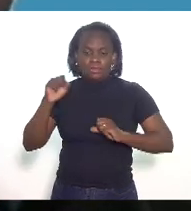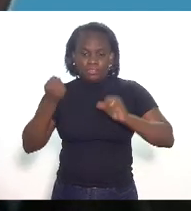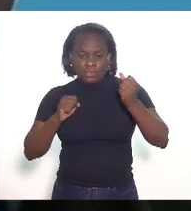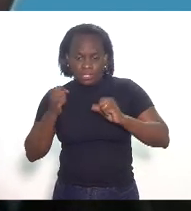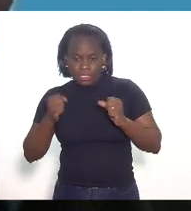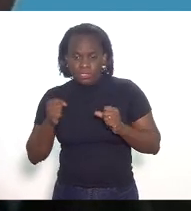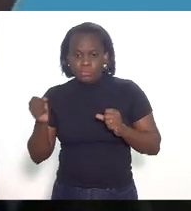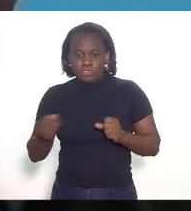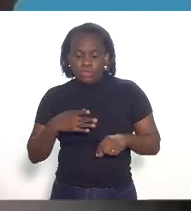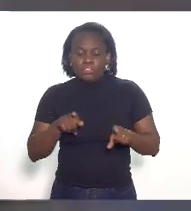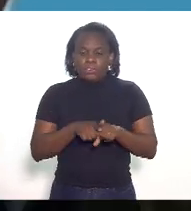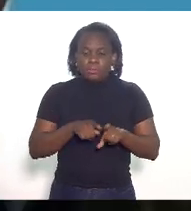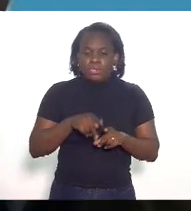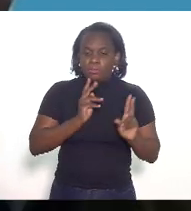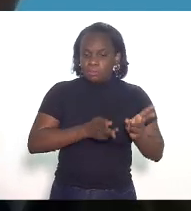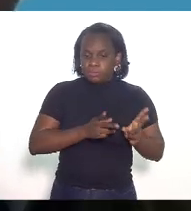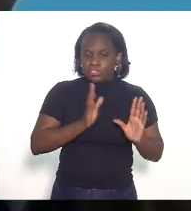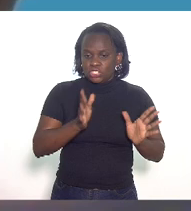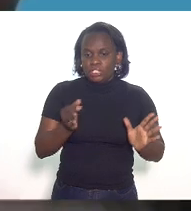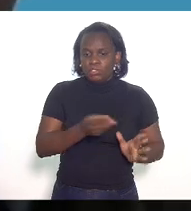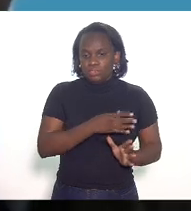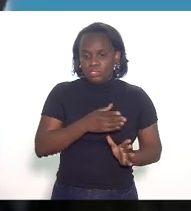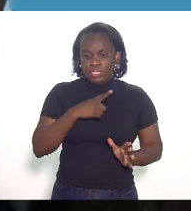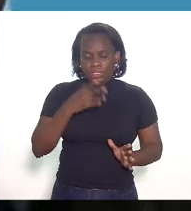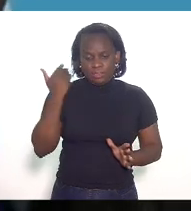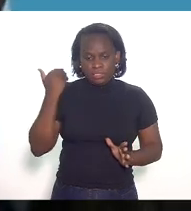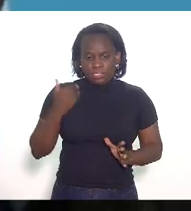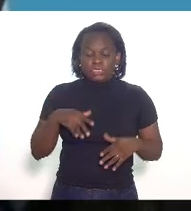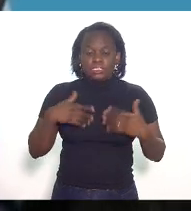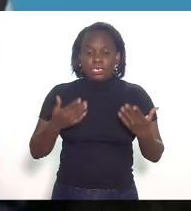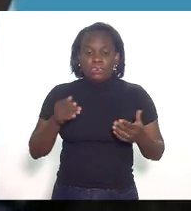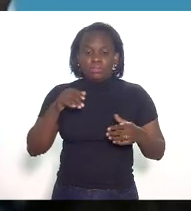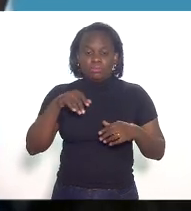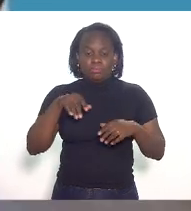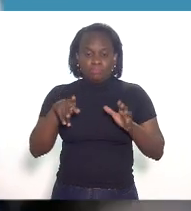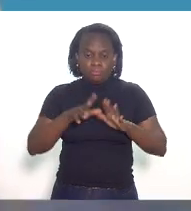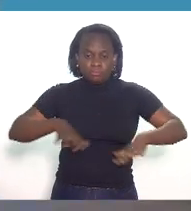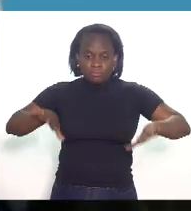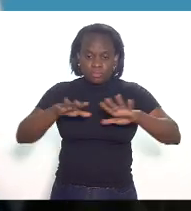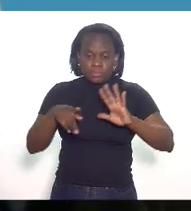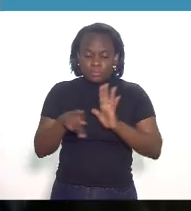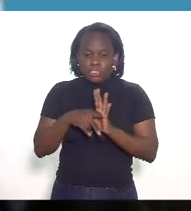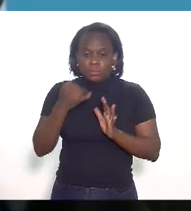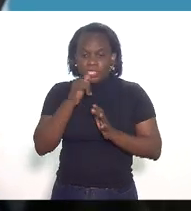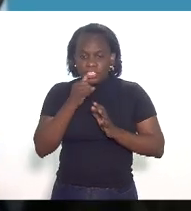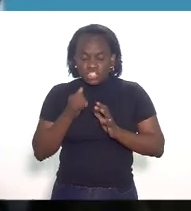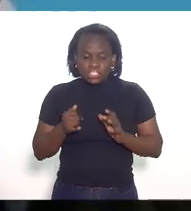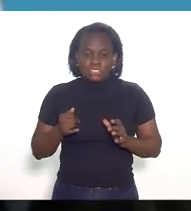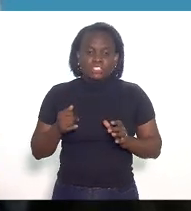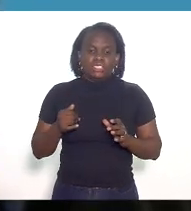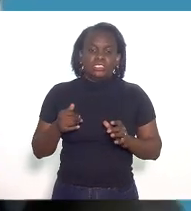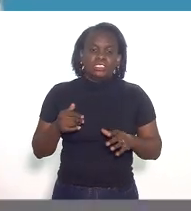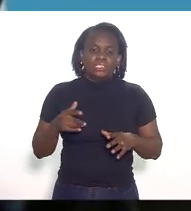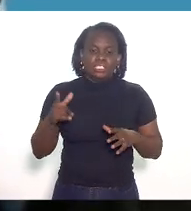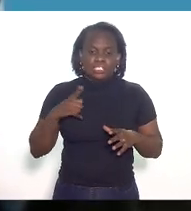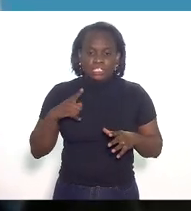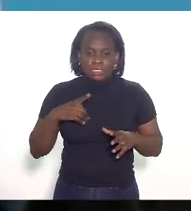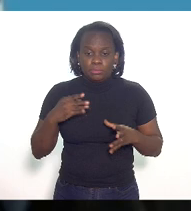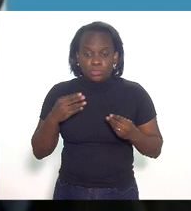para hotéis existentes lembrando que o mercado de energia de geração no Brasil ele é muito impulsionado por essas